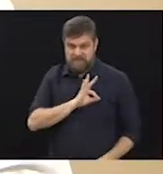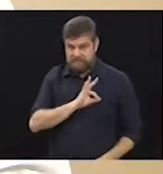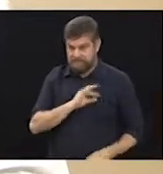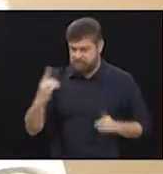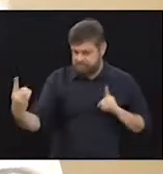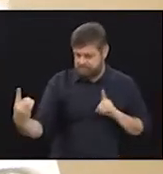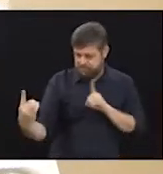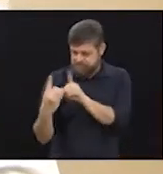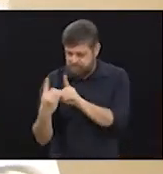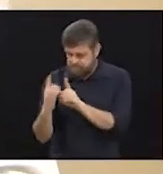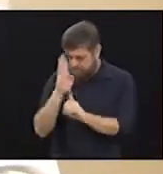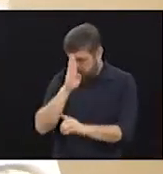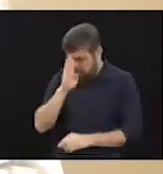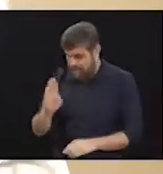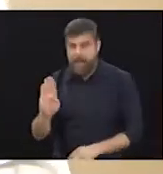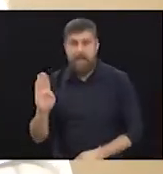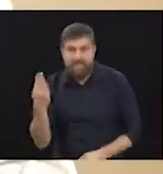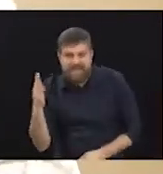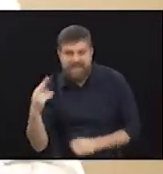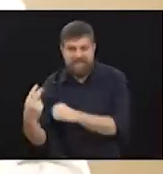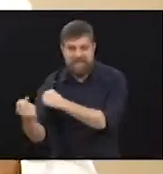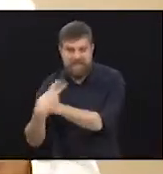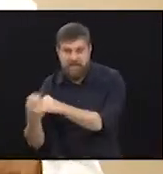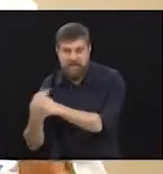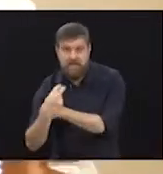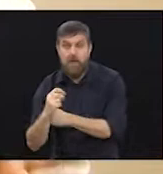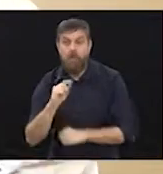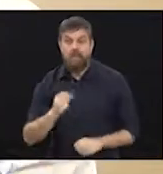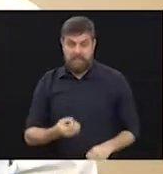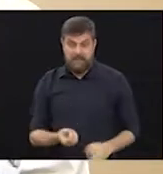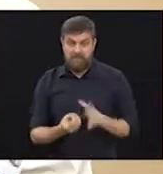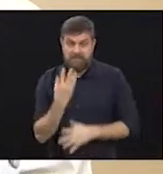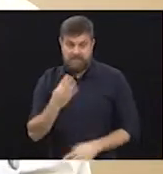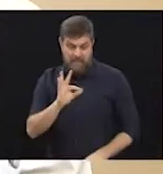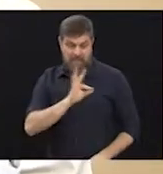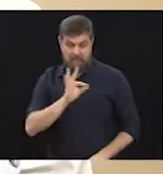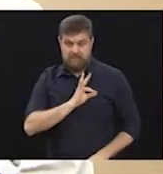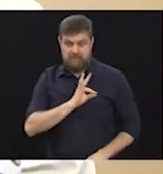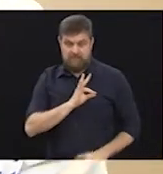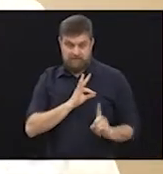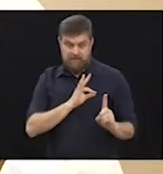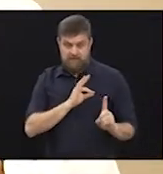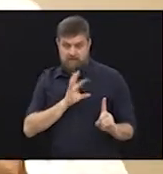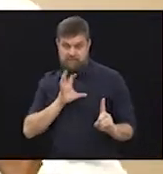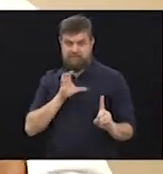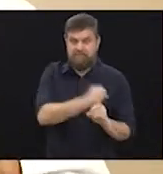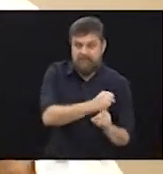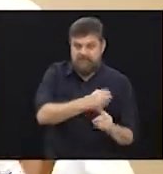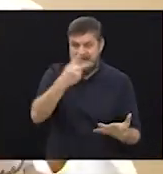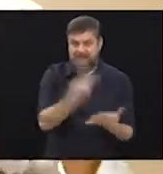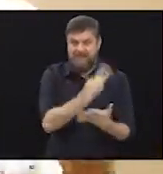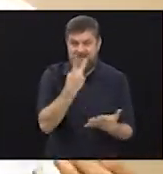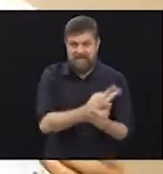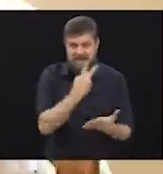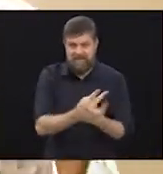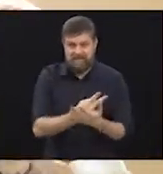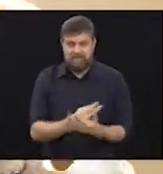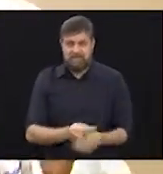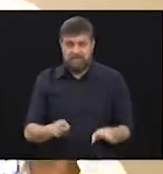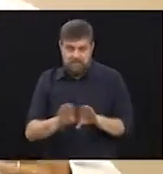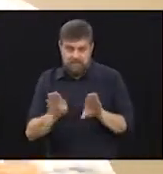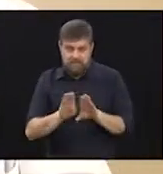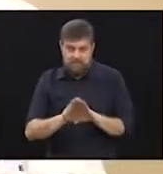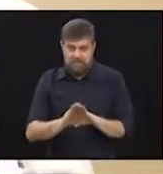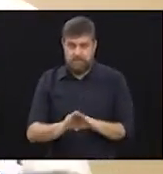agente externo, da bactéria, do fungo, ele acaba atacando o cidadão comum. Então, ele pega as suas próprias, ele pode